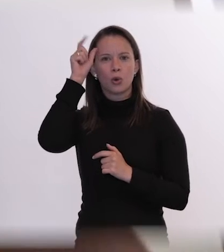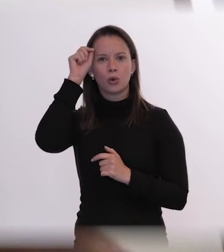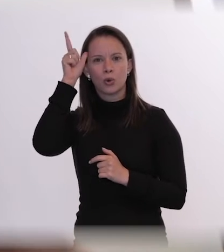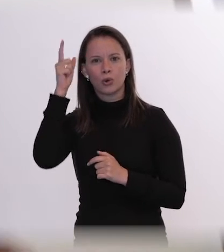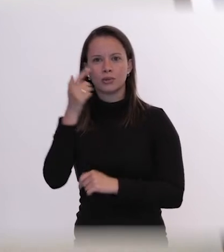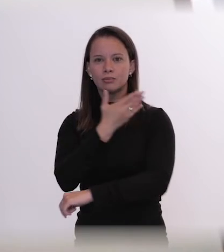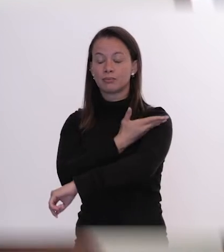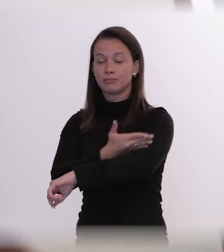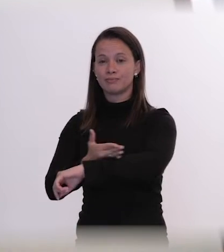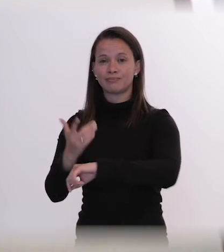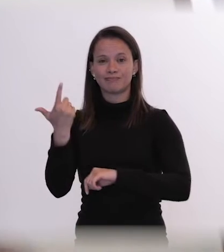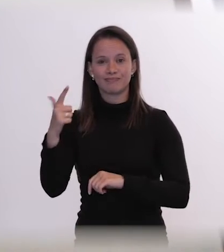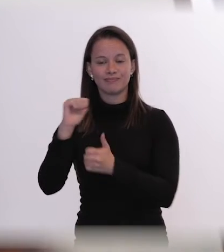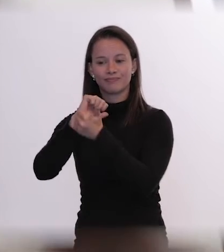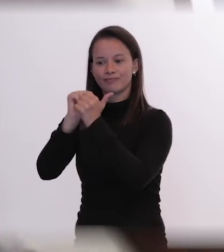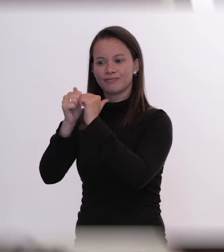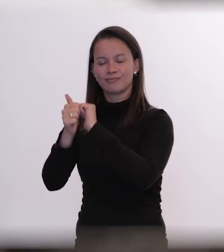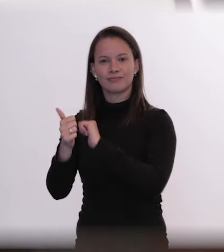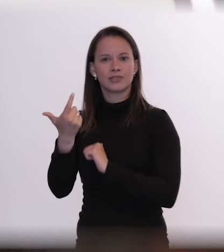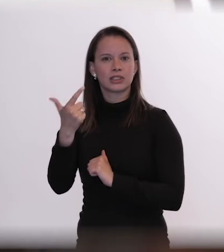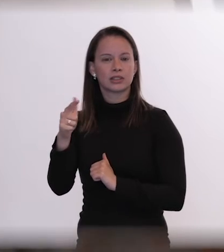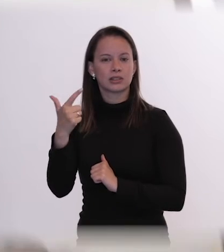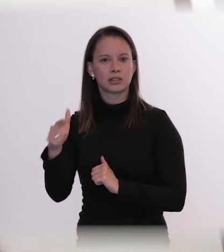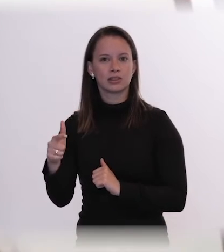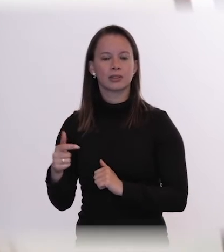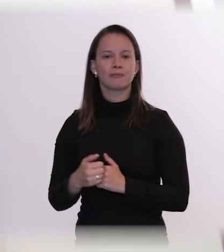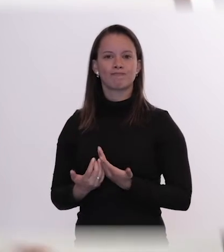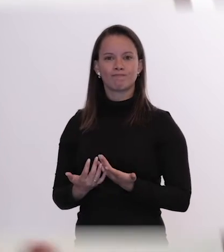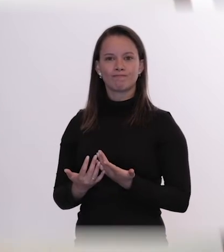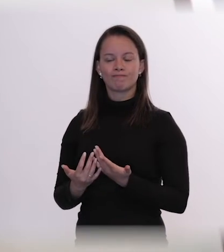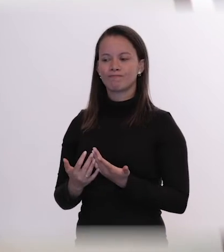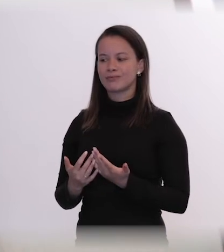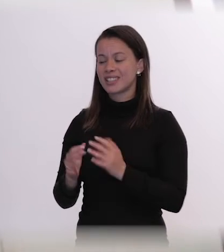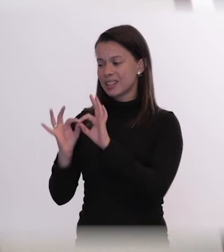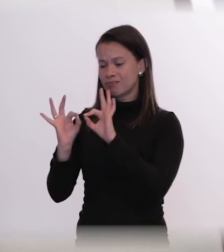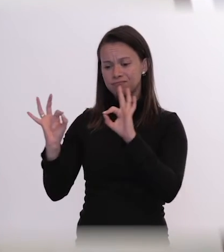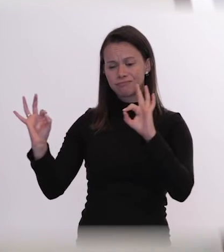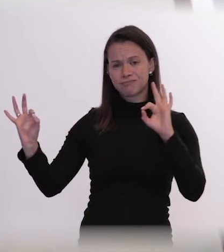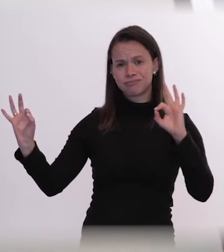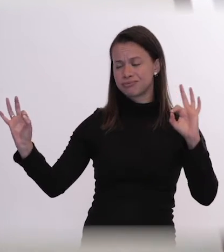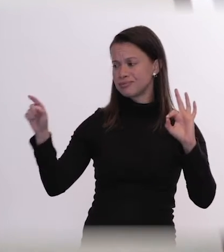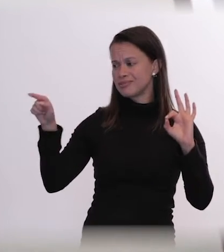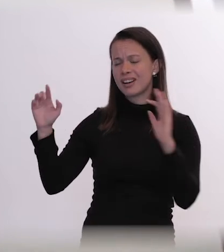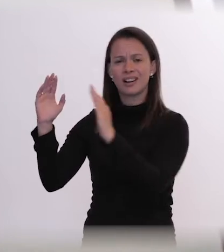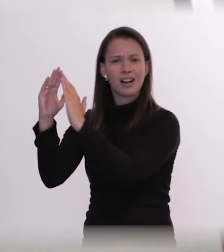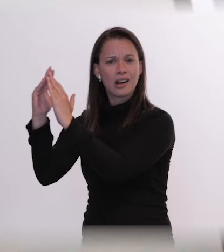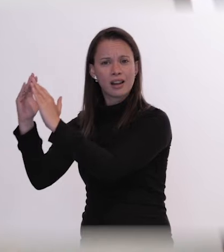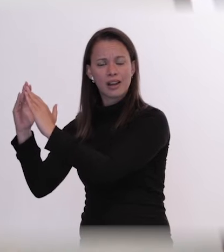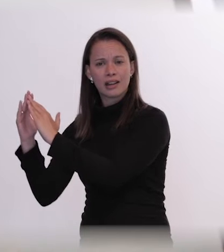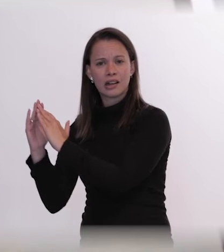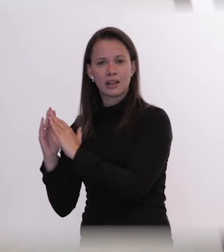educação, sem esporte, sem lazer, estão lá, longe, nas margens das periferias.